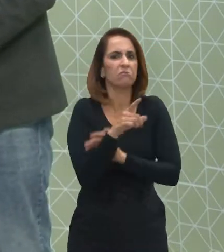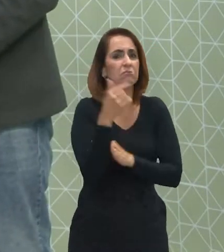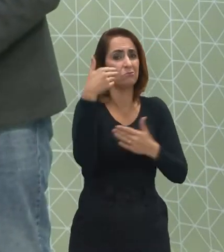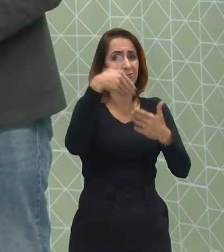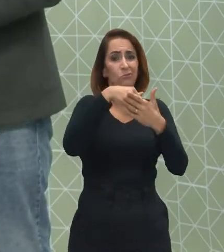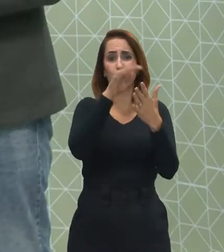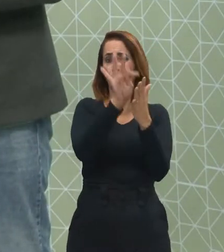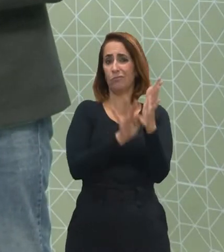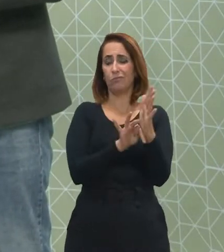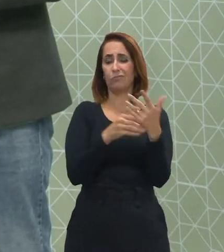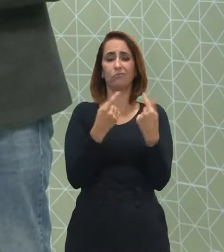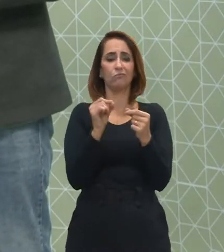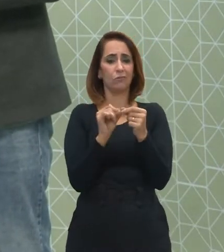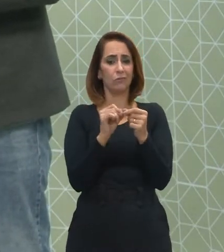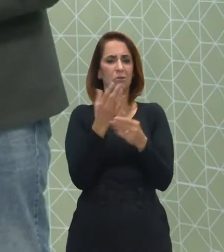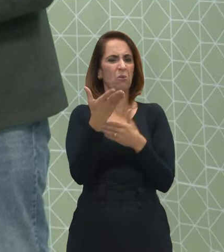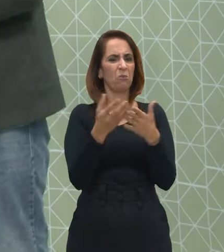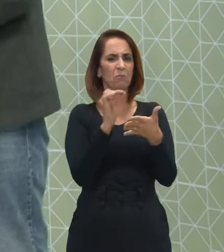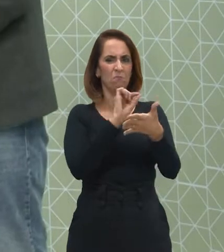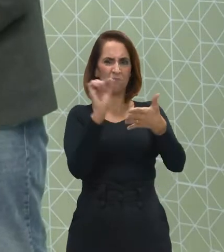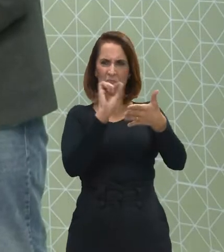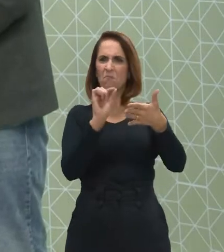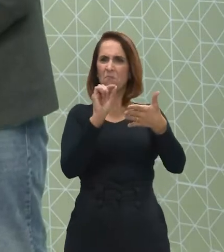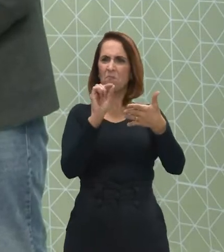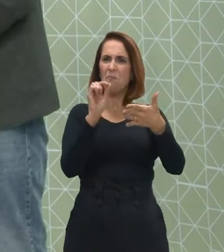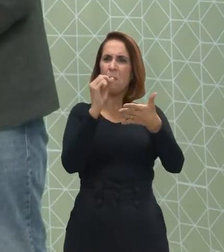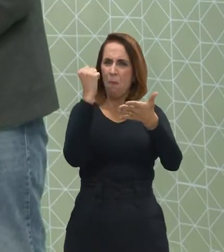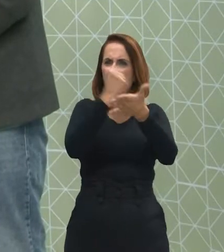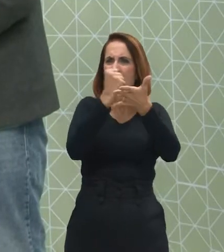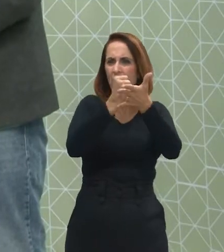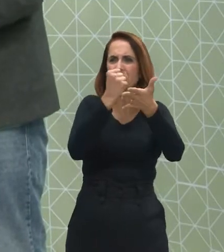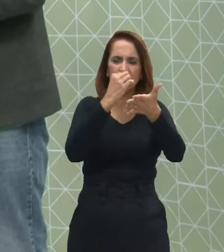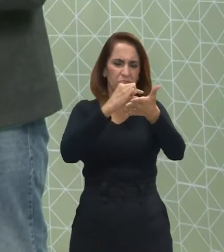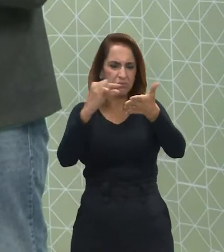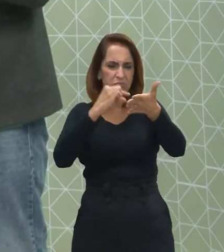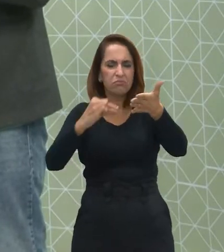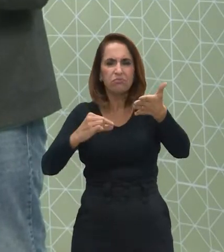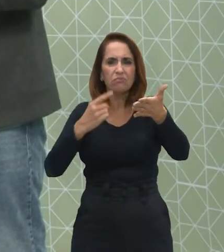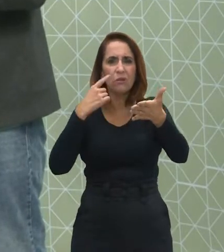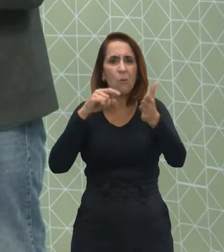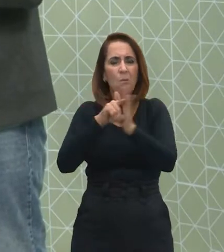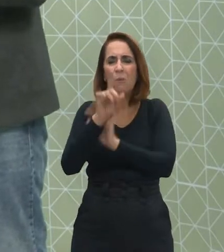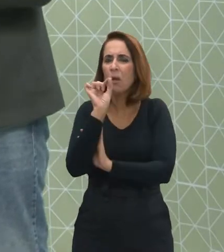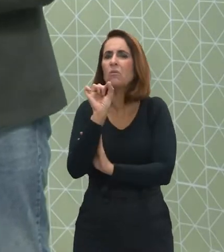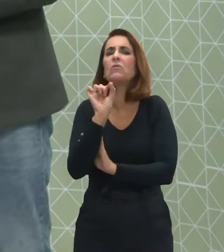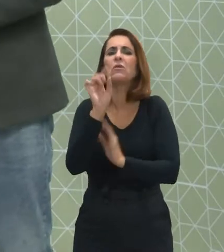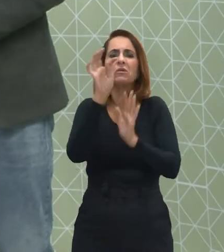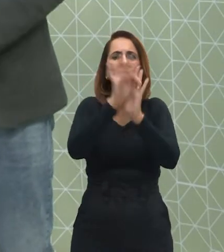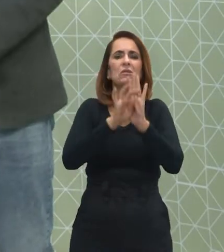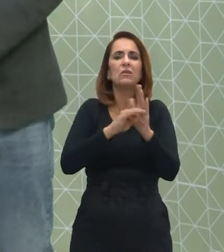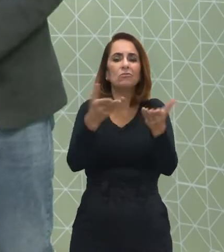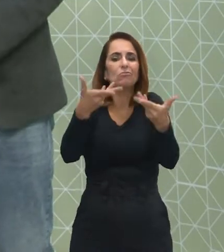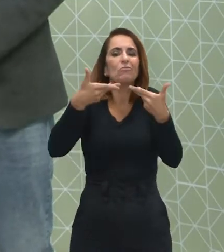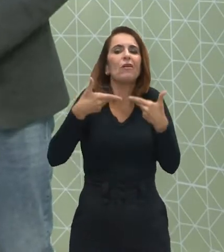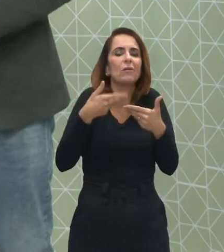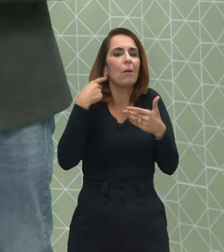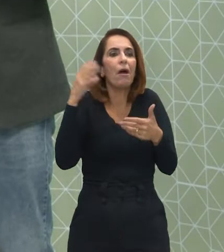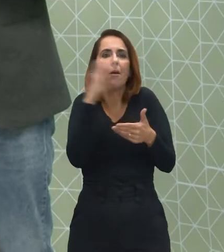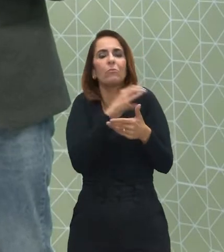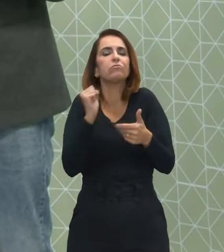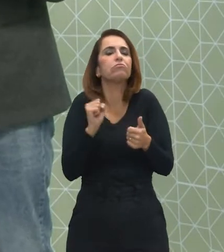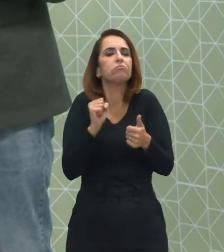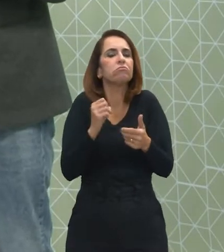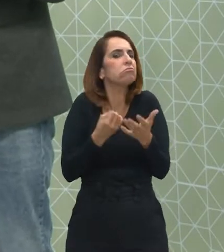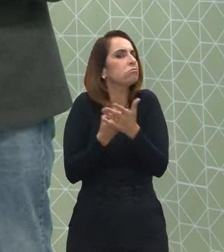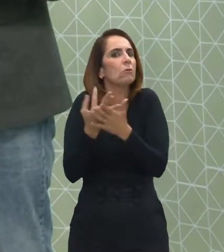fazendo algumas marcações. Muito rapidamente, ele pergunta o que esse texto traz. Qual é